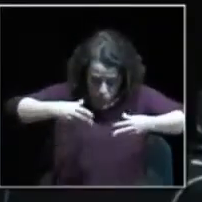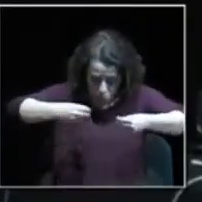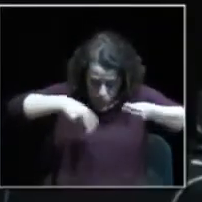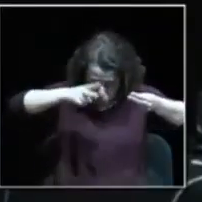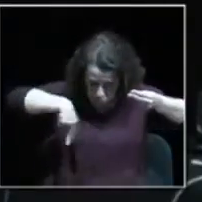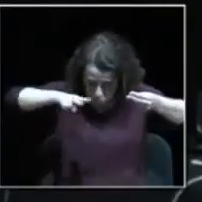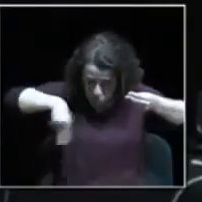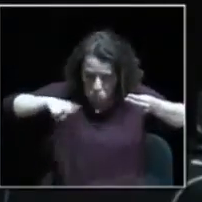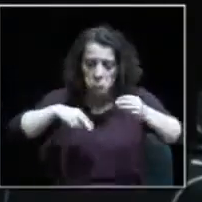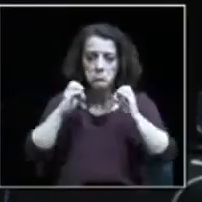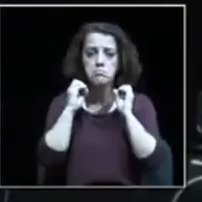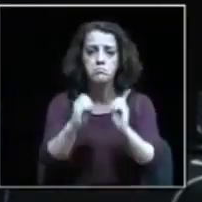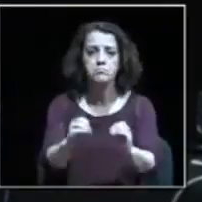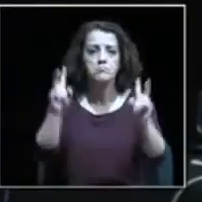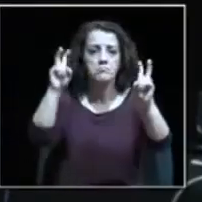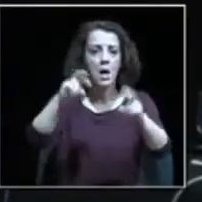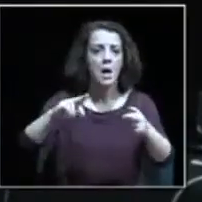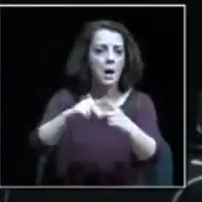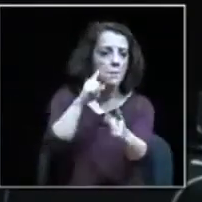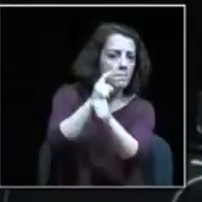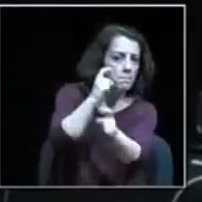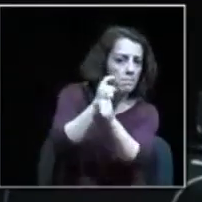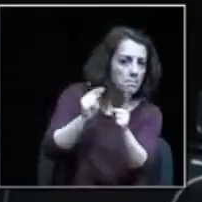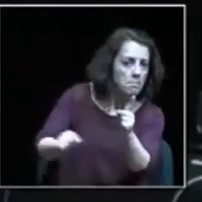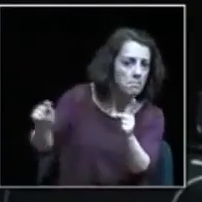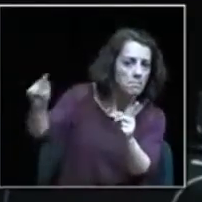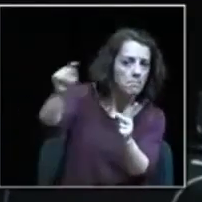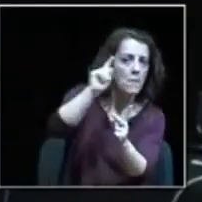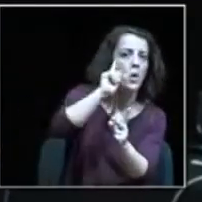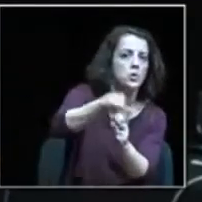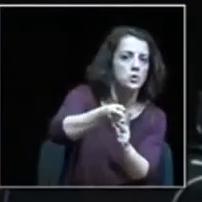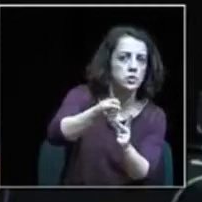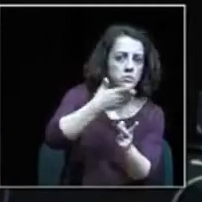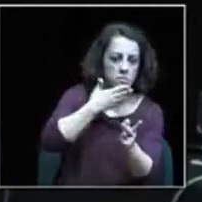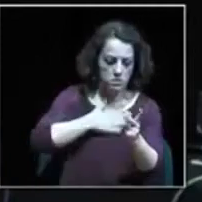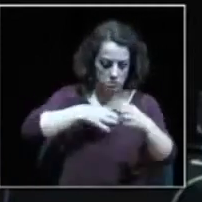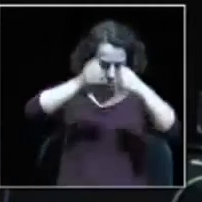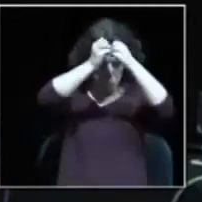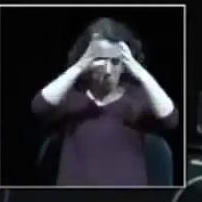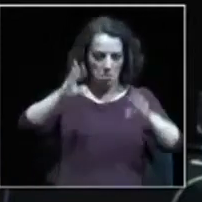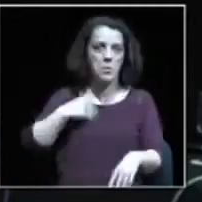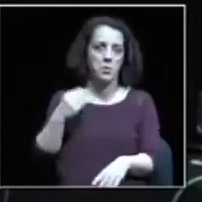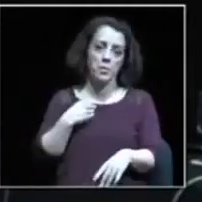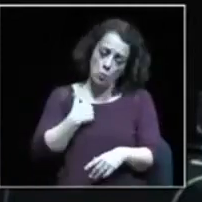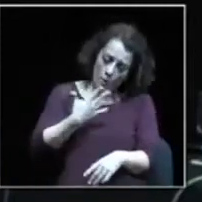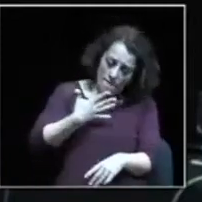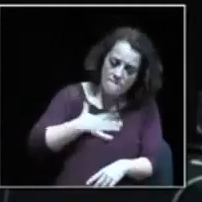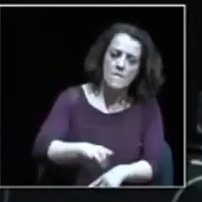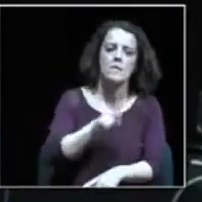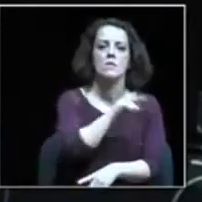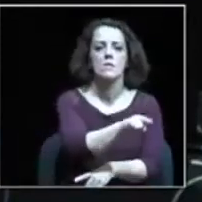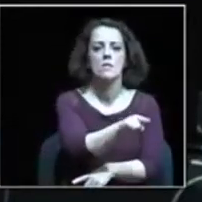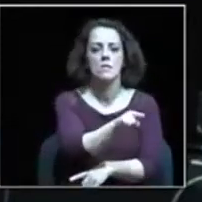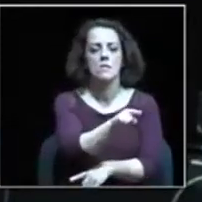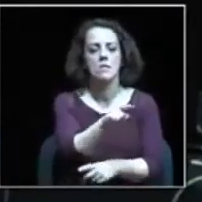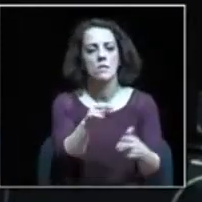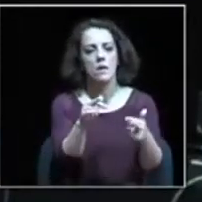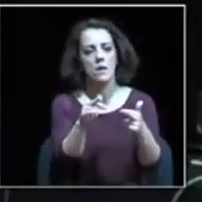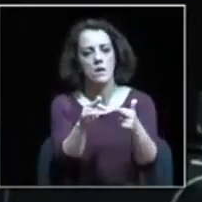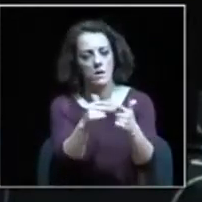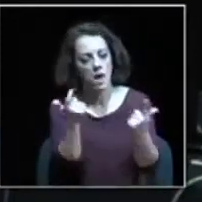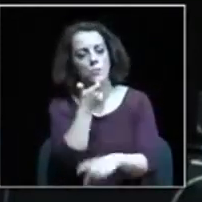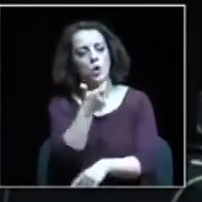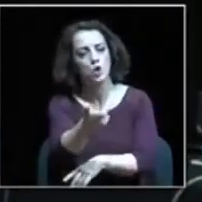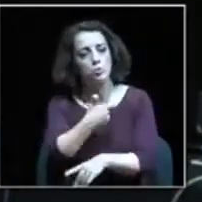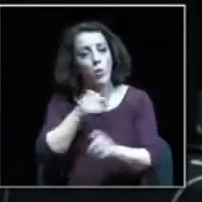referência ao acompanhamento que a autarquia está a fazer, o que é preocupante. assim agradecíamos que o executivo nos pudesse elucidar